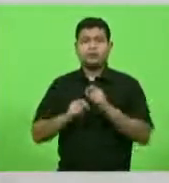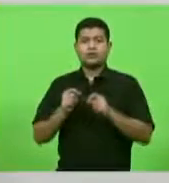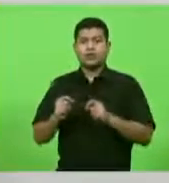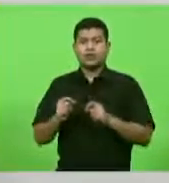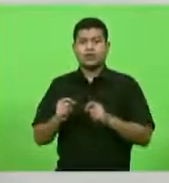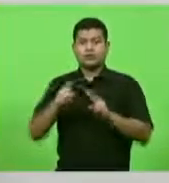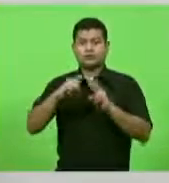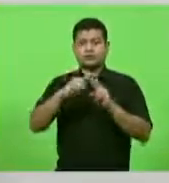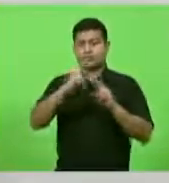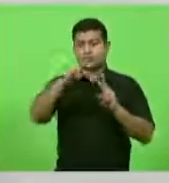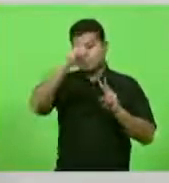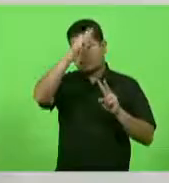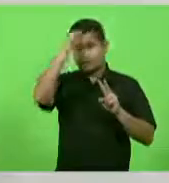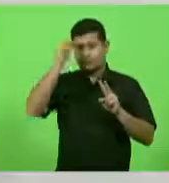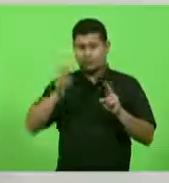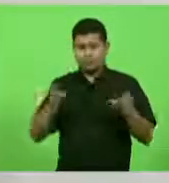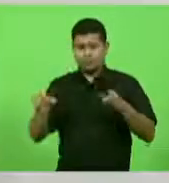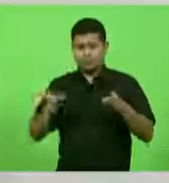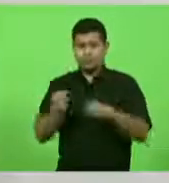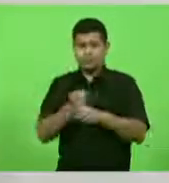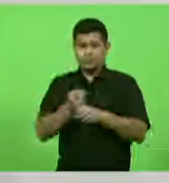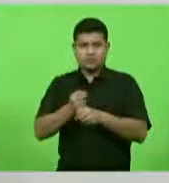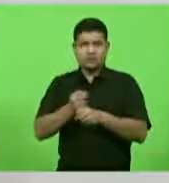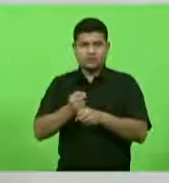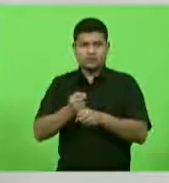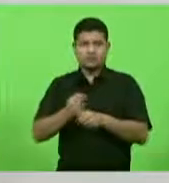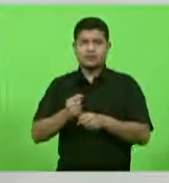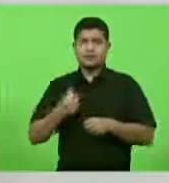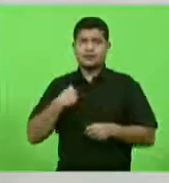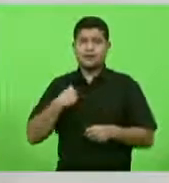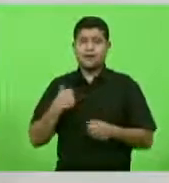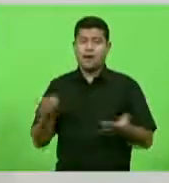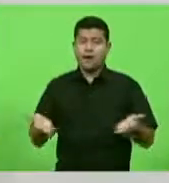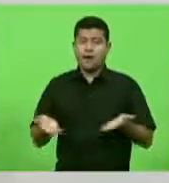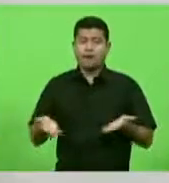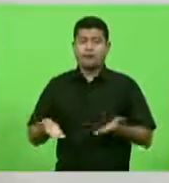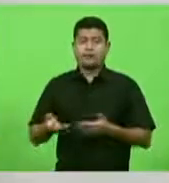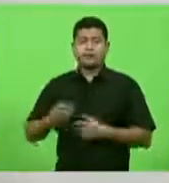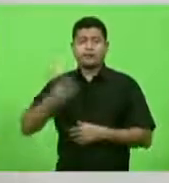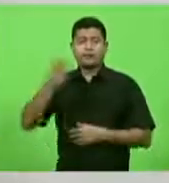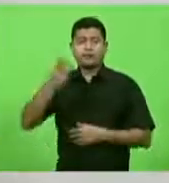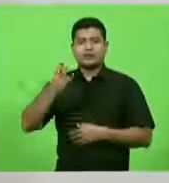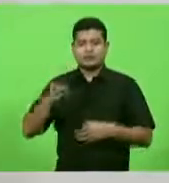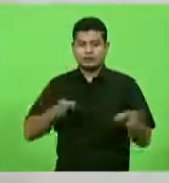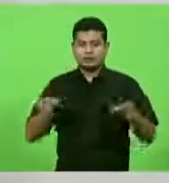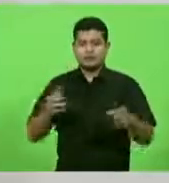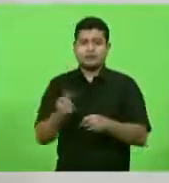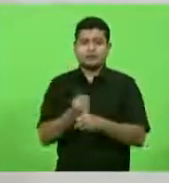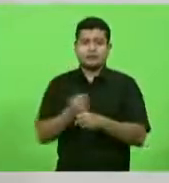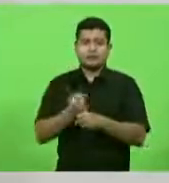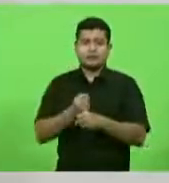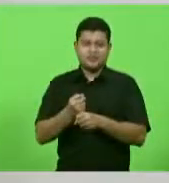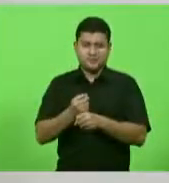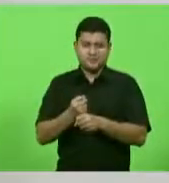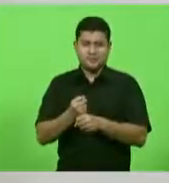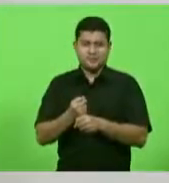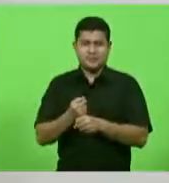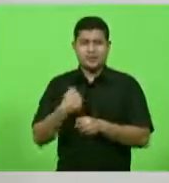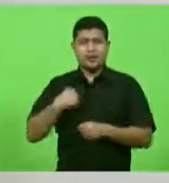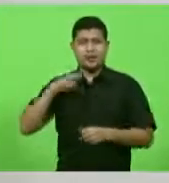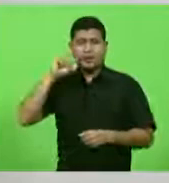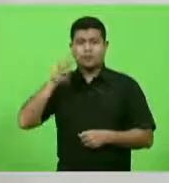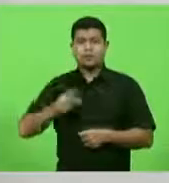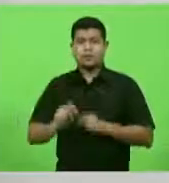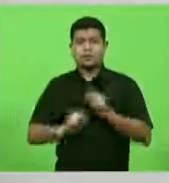mandatos. Atualmente, estou na minha terceira legislatura e devo reconhecer que durante este período